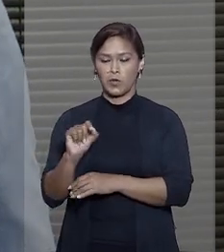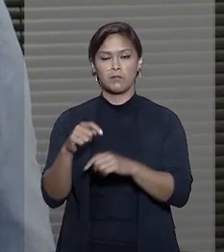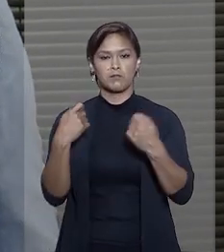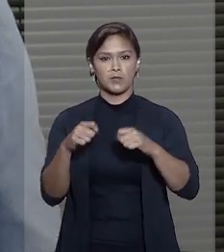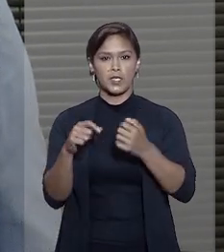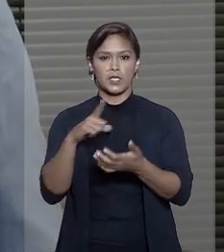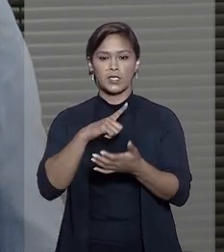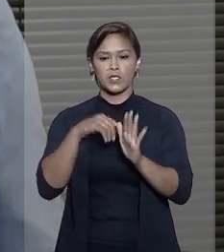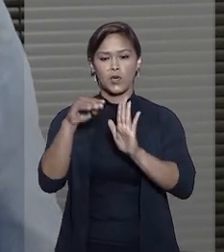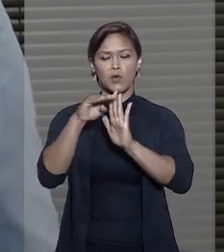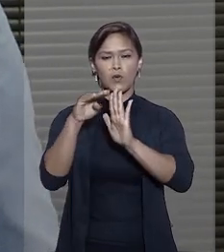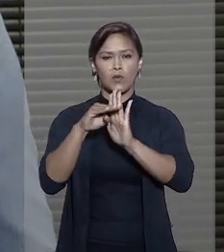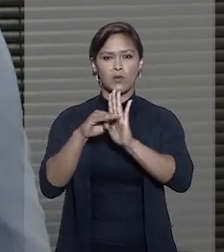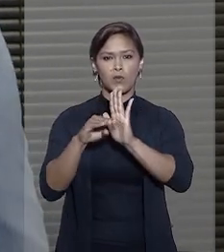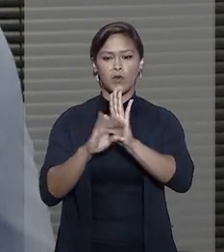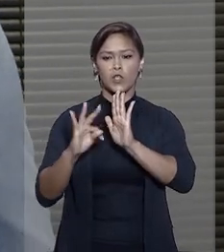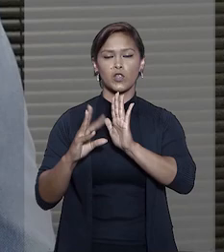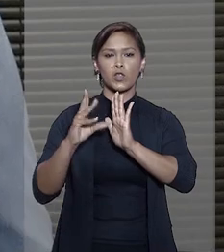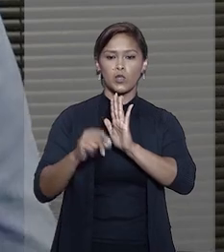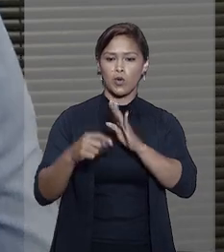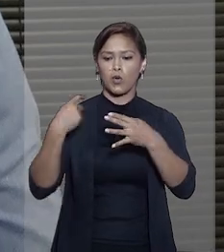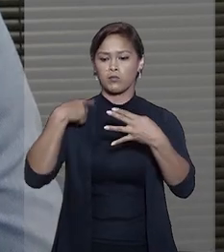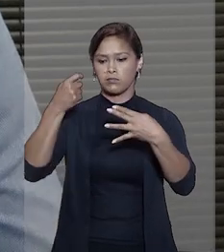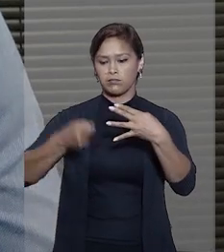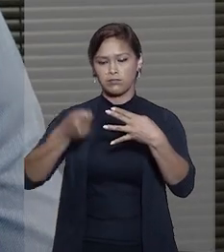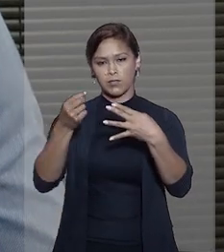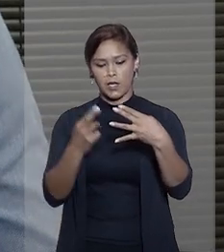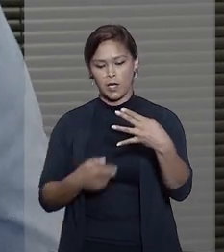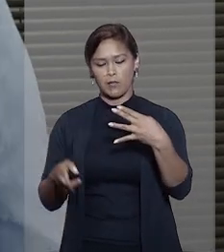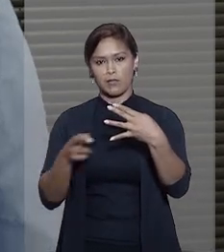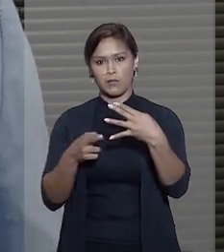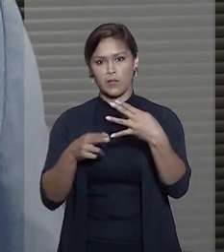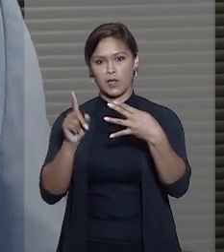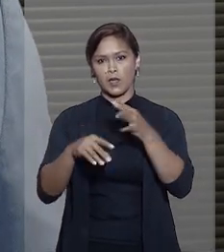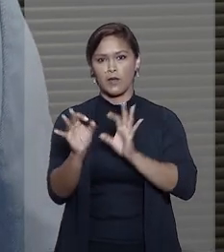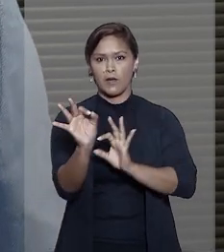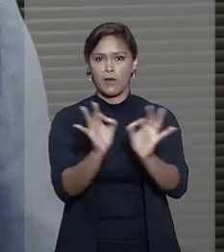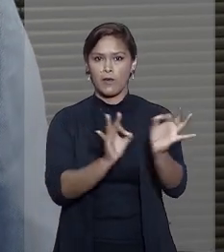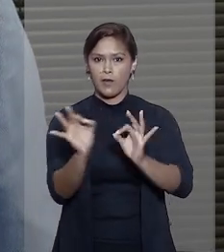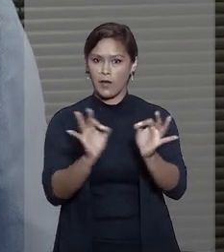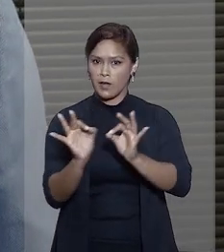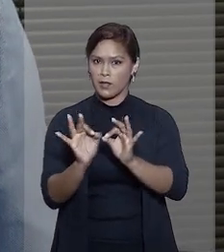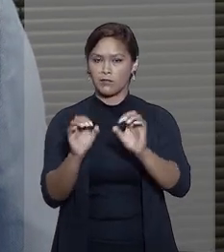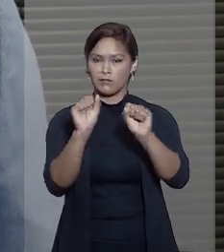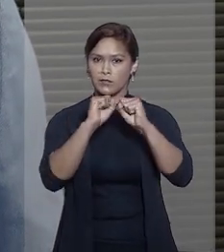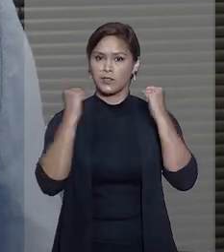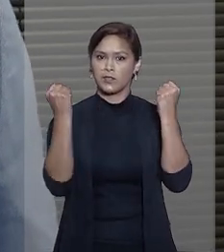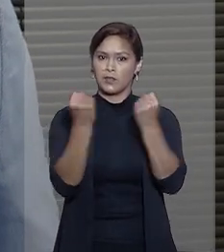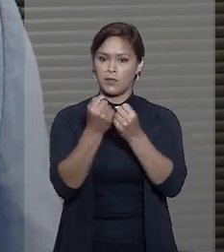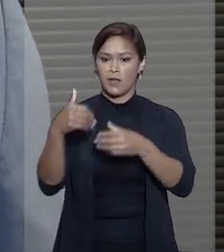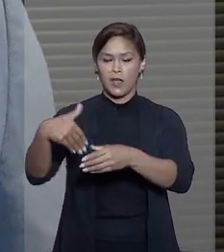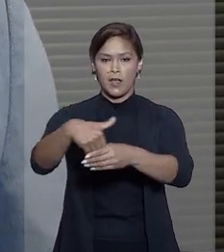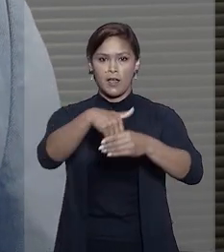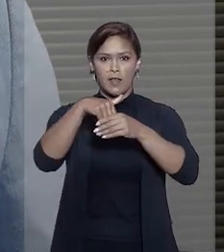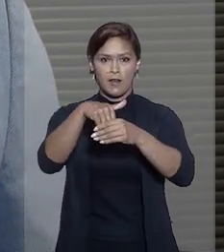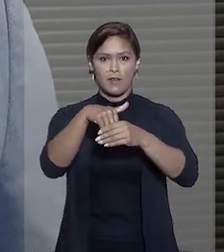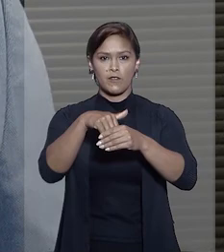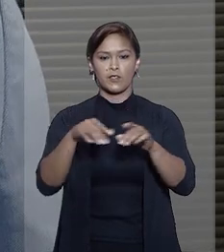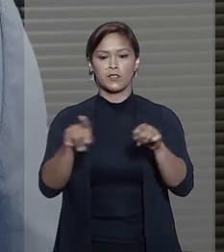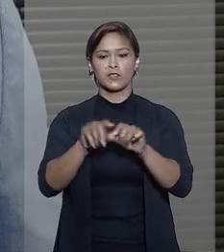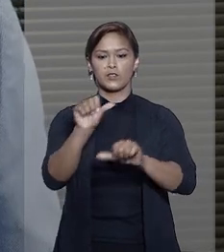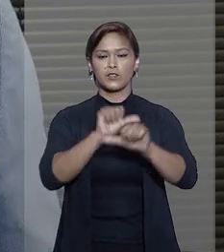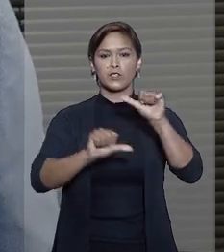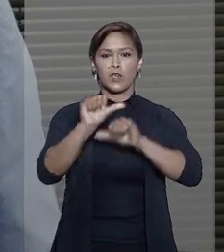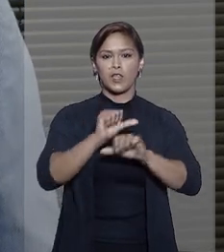deverão ser cumpridas as determinações da sentença quanto a organização de assembleia e a votação de